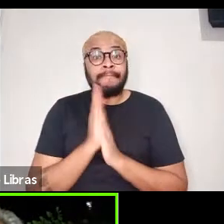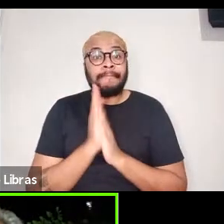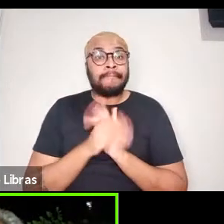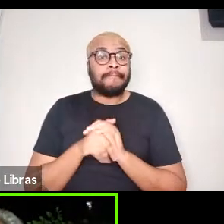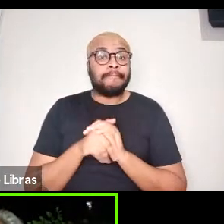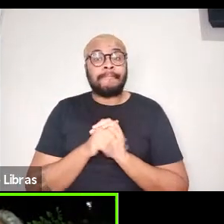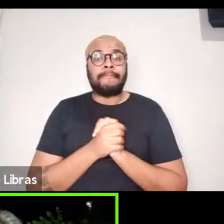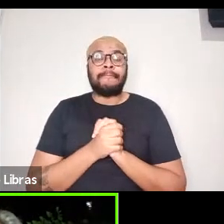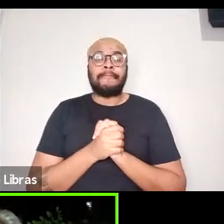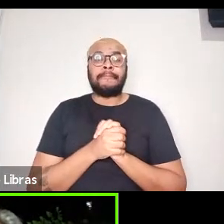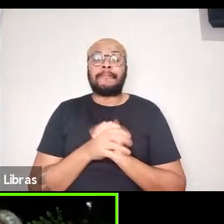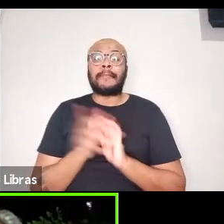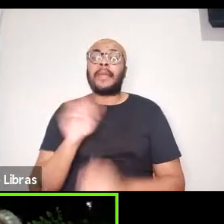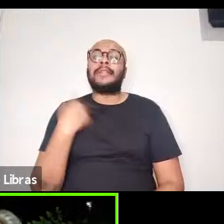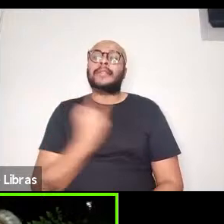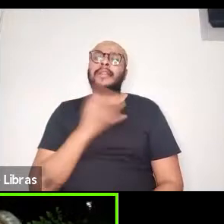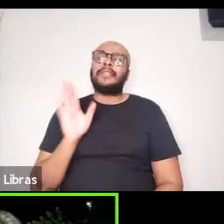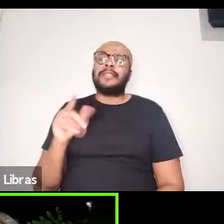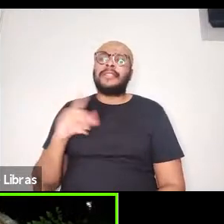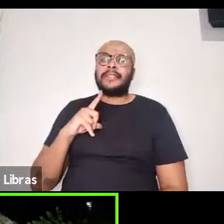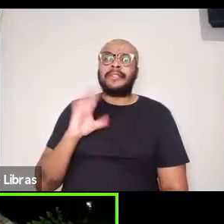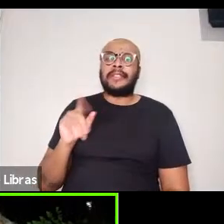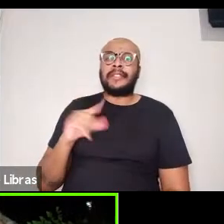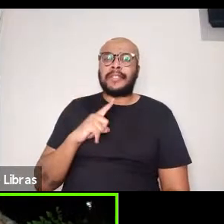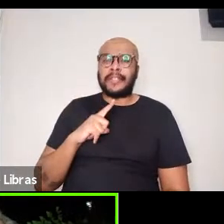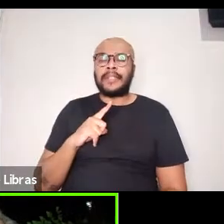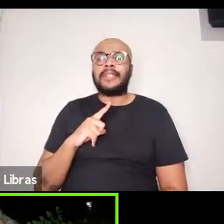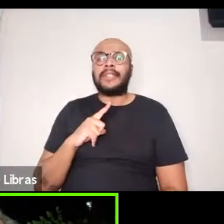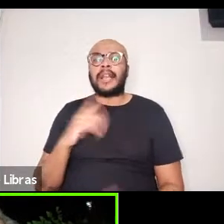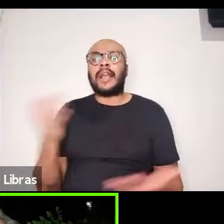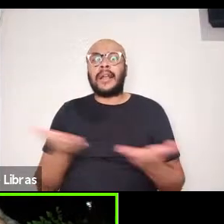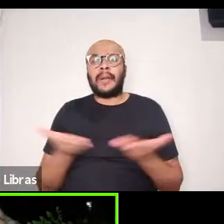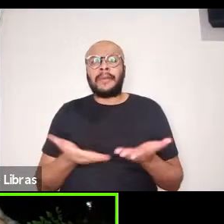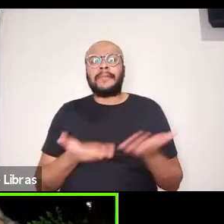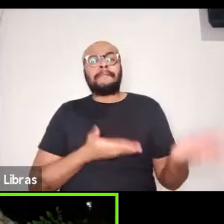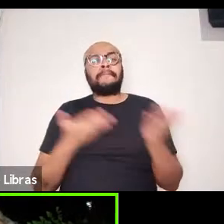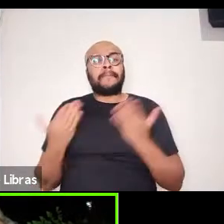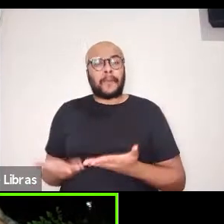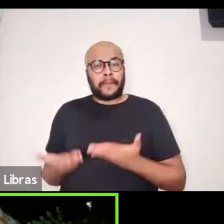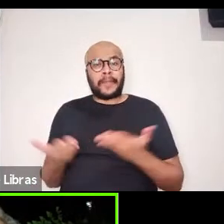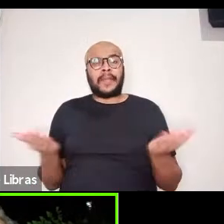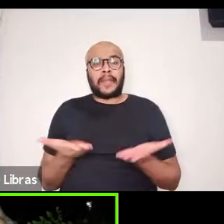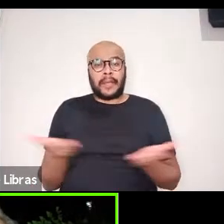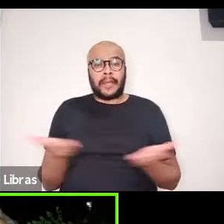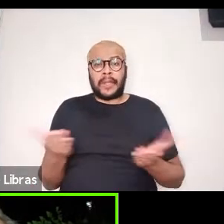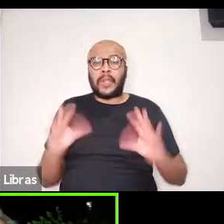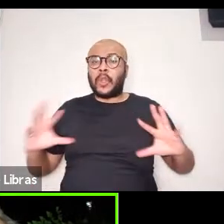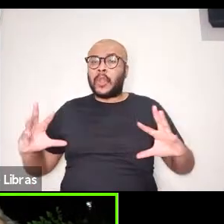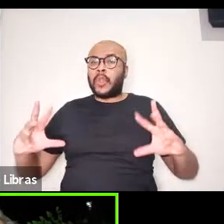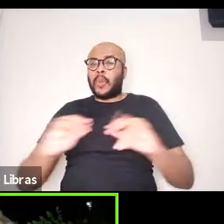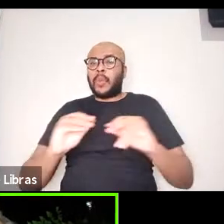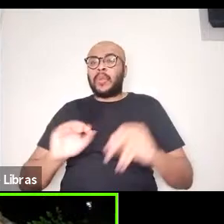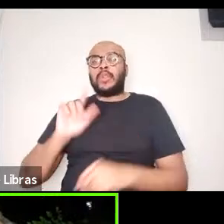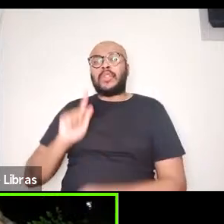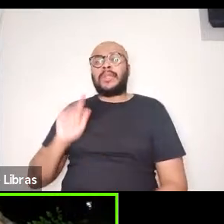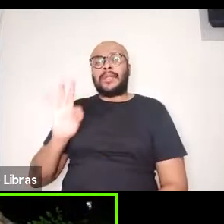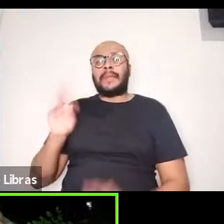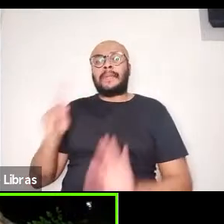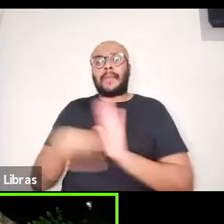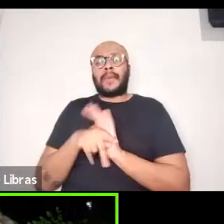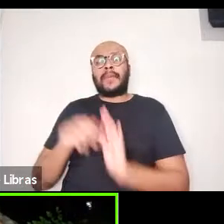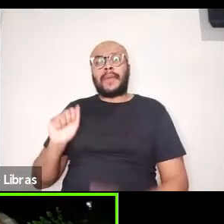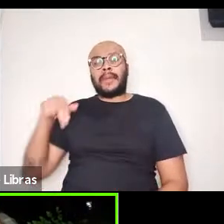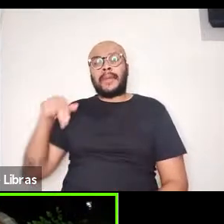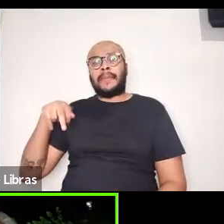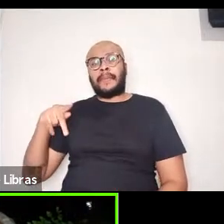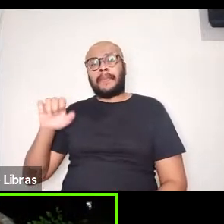Nós tivemos agora uma chamada, inclusive, a todos os GTs da ANPED, que são assim o